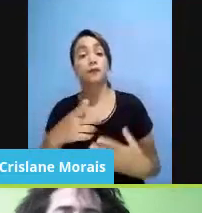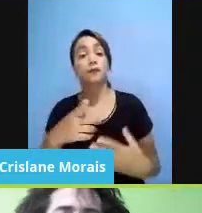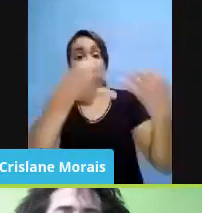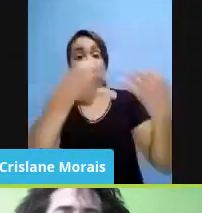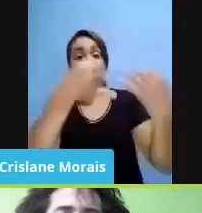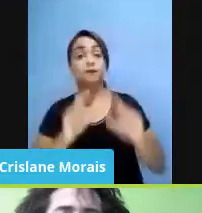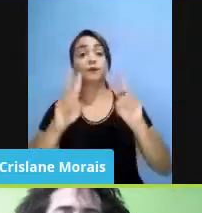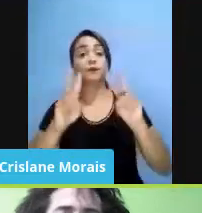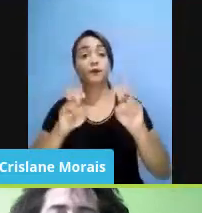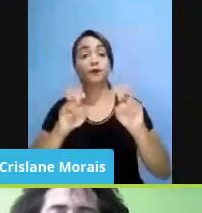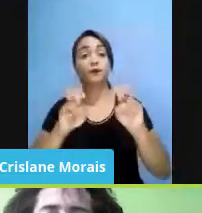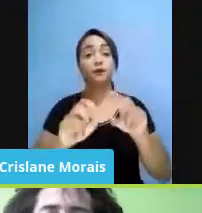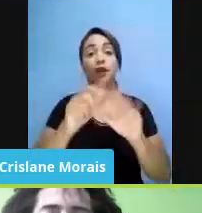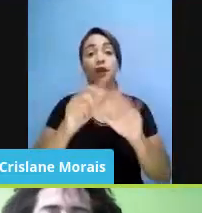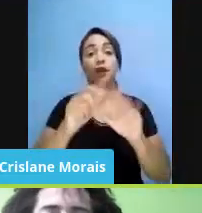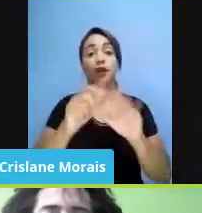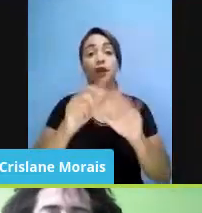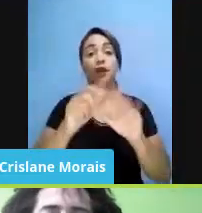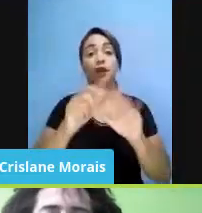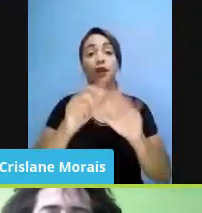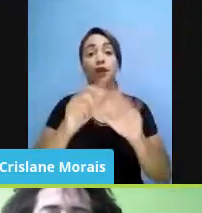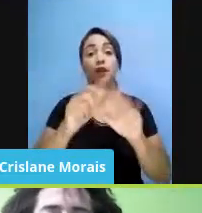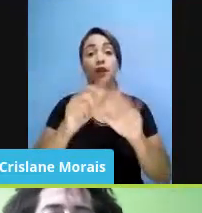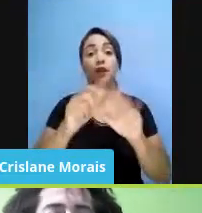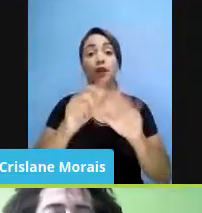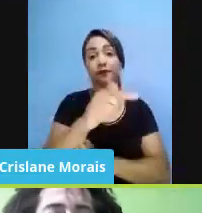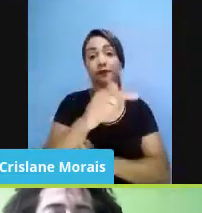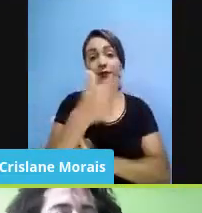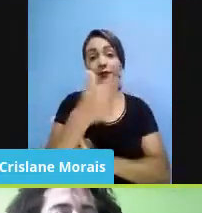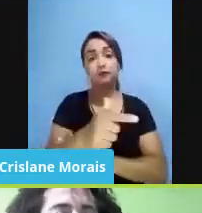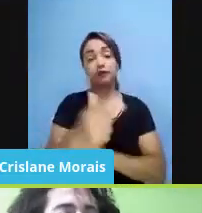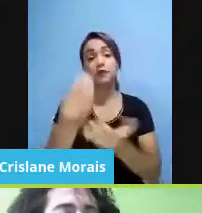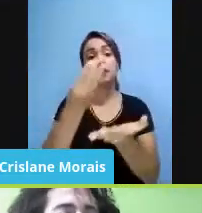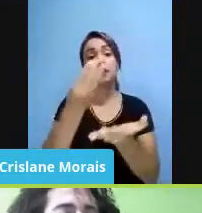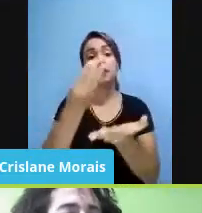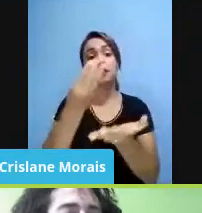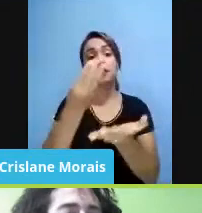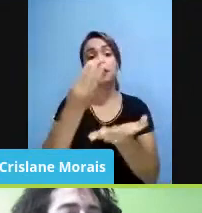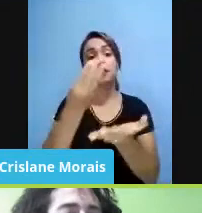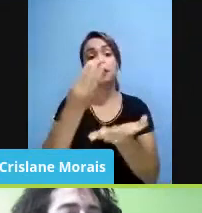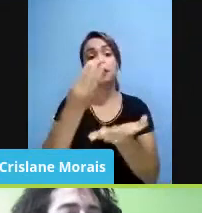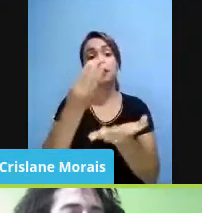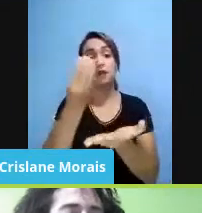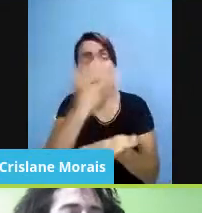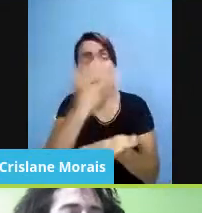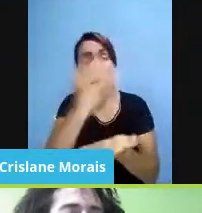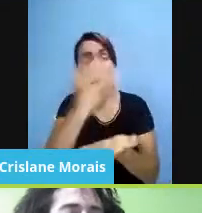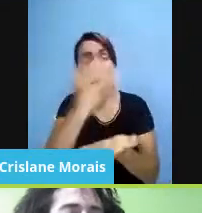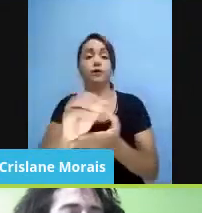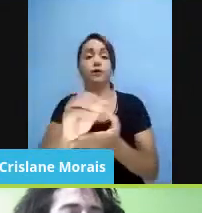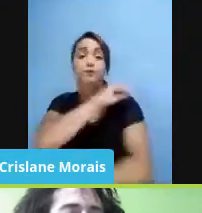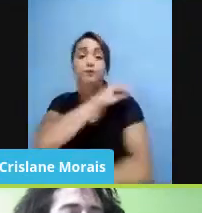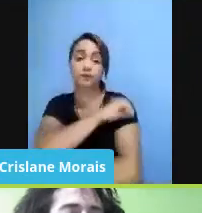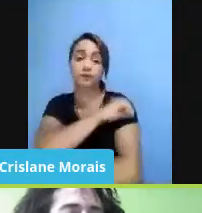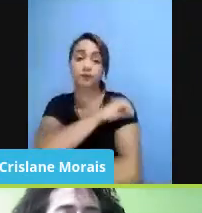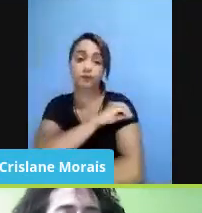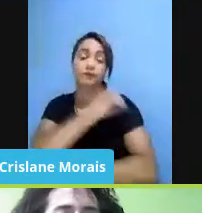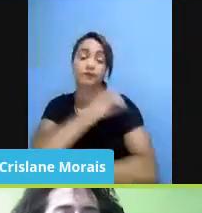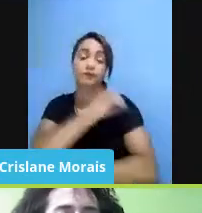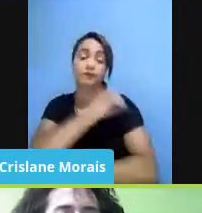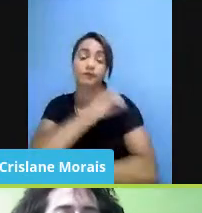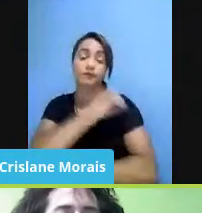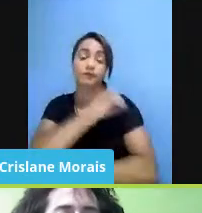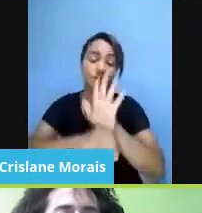sem lei, eles mandaram um ofício para os conselhos tutelares, para que eles não